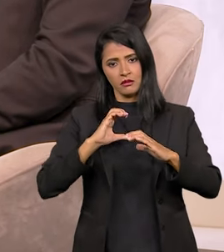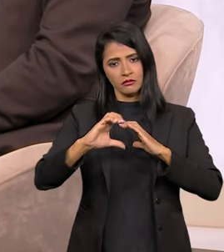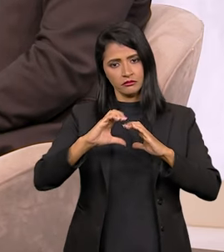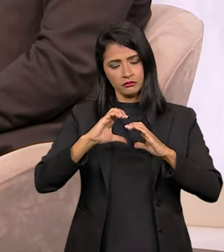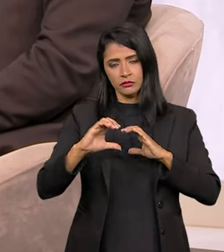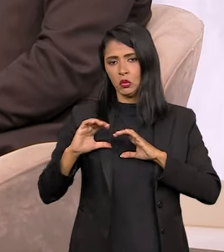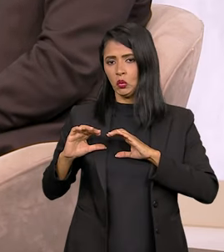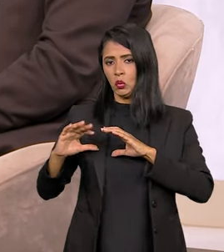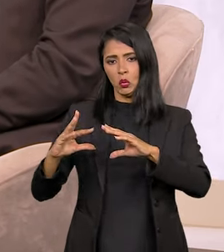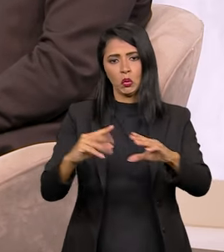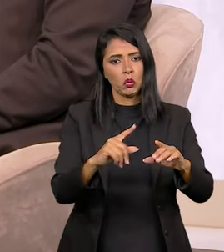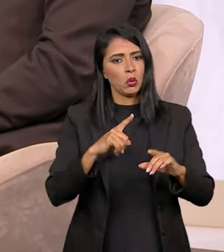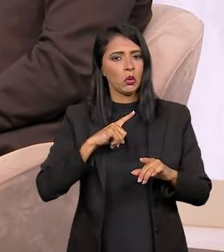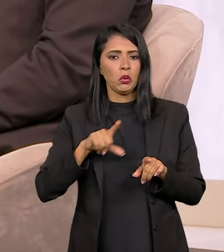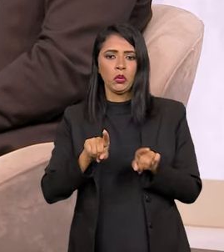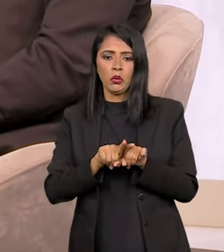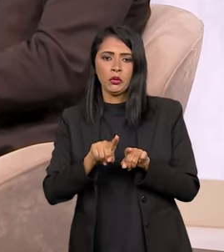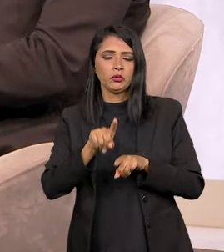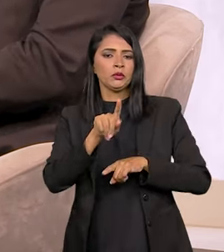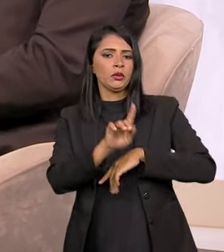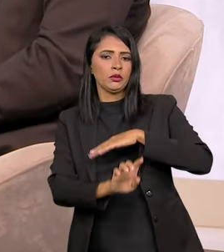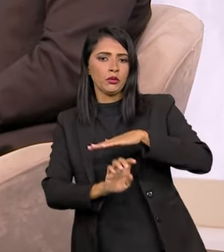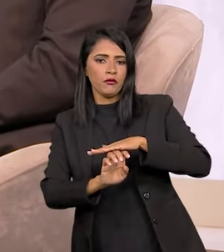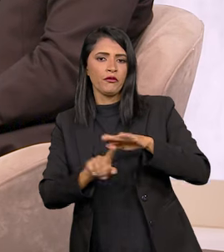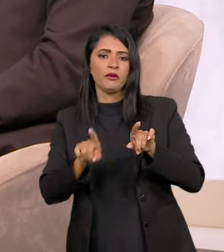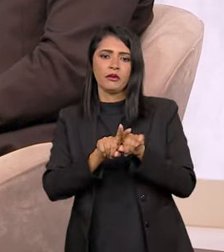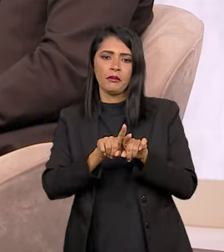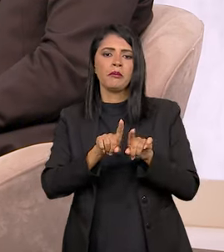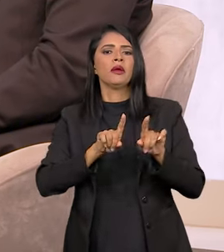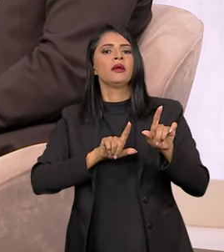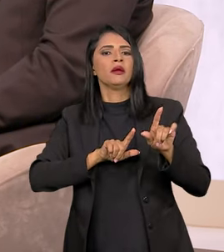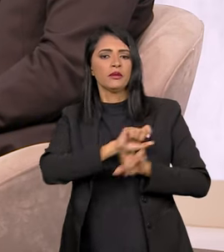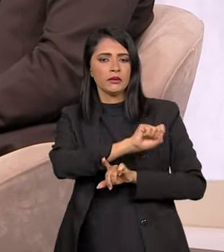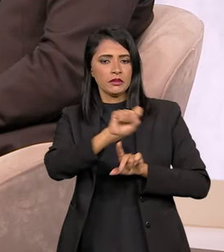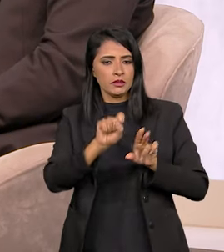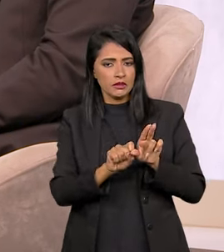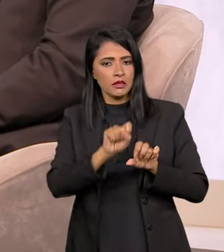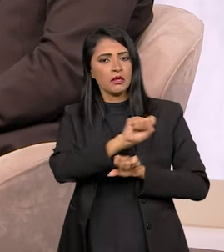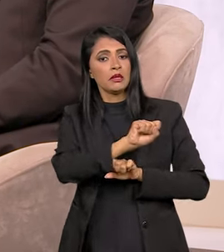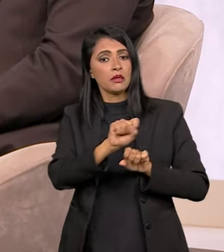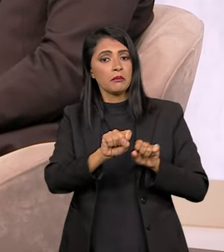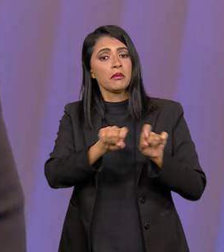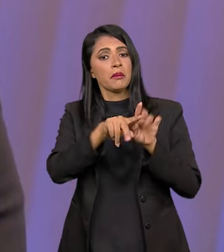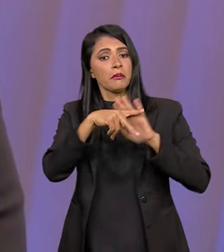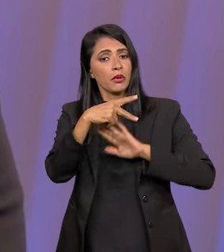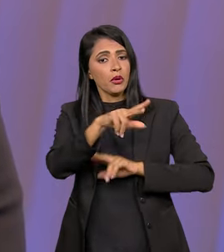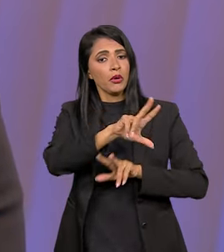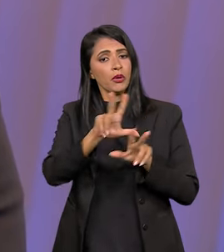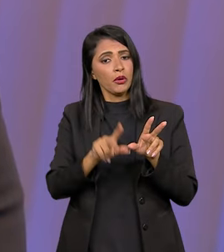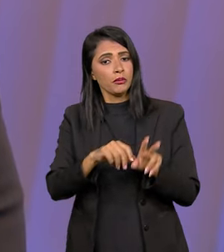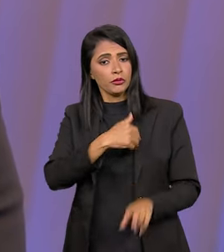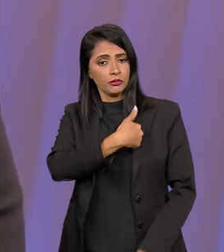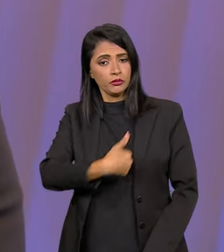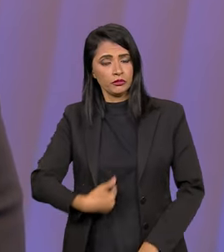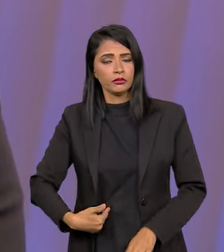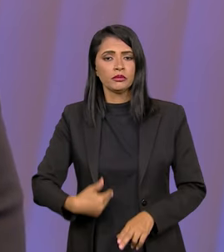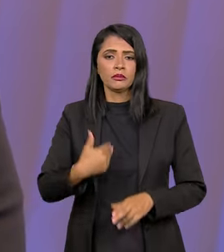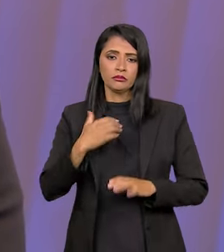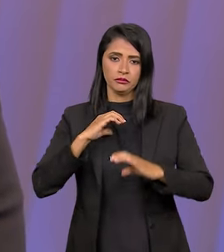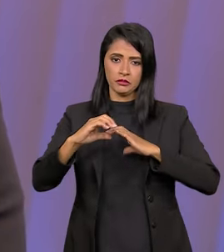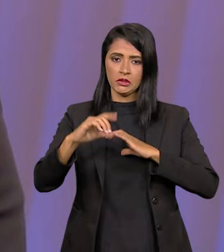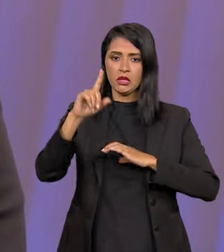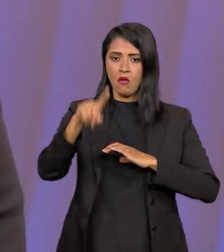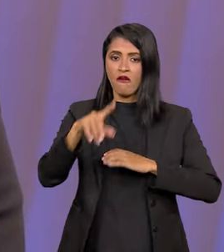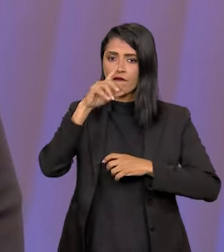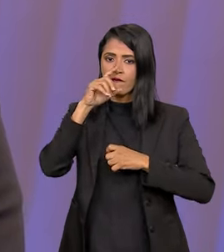de comunicação, e aí é todos os veículos, tanto os veículos estatais quanto o sistema público de comunicação. Um é buscar